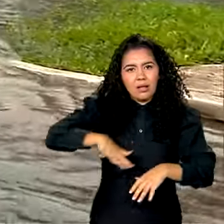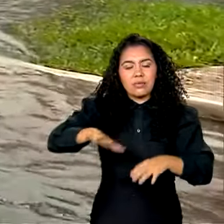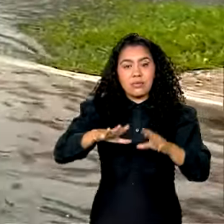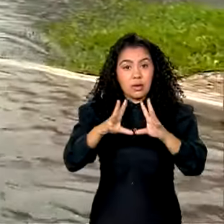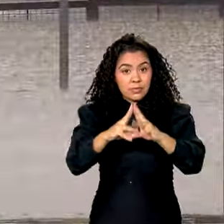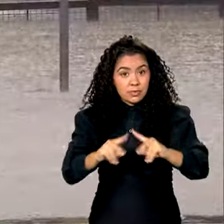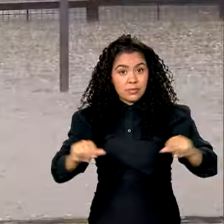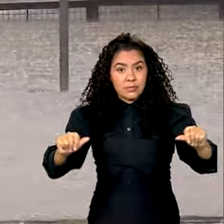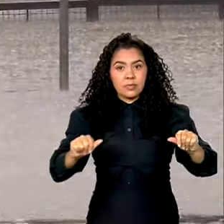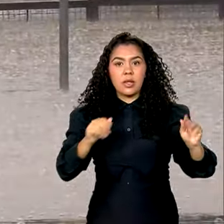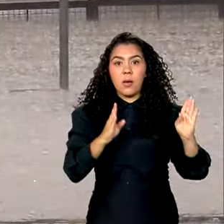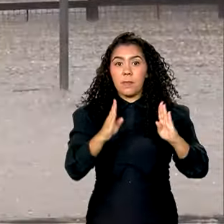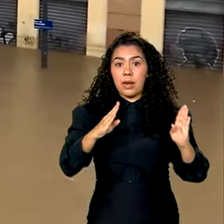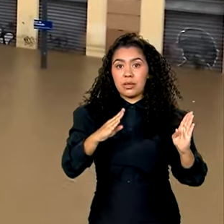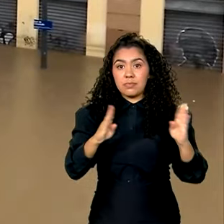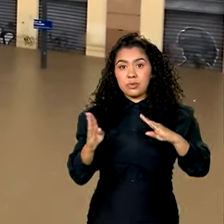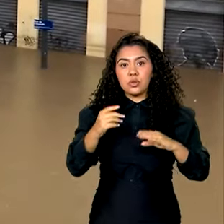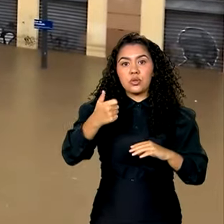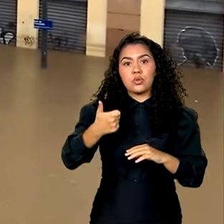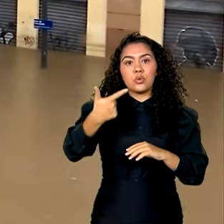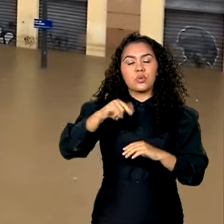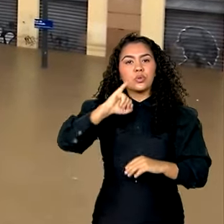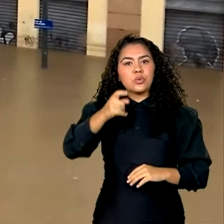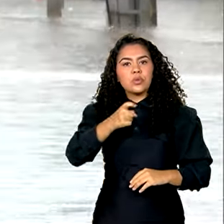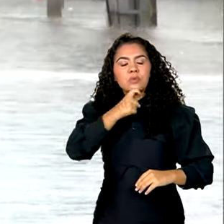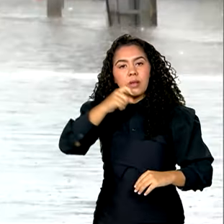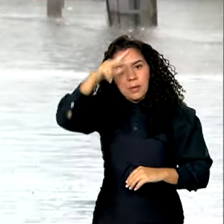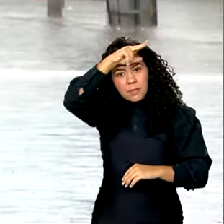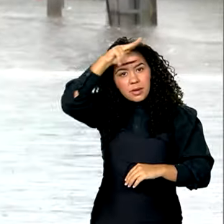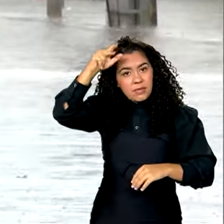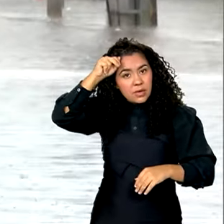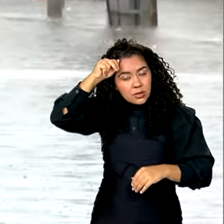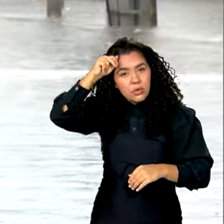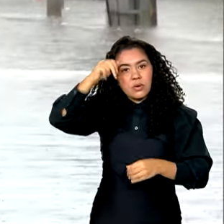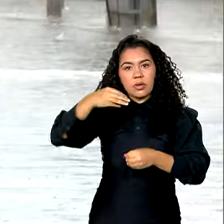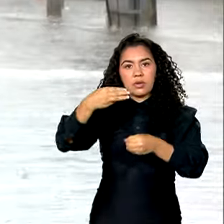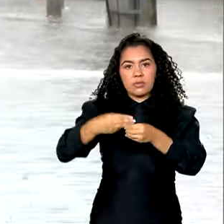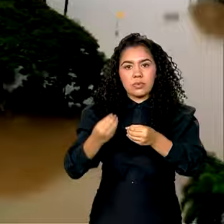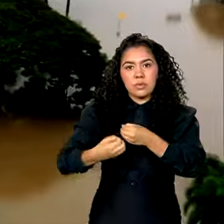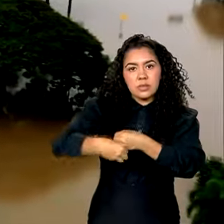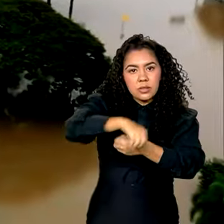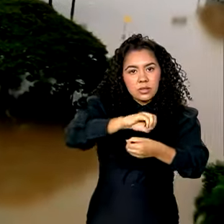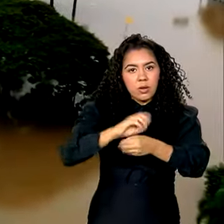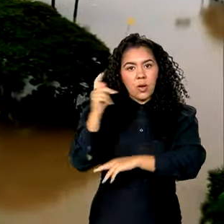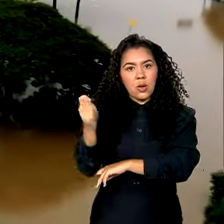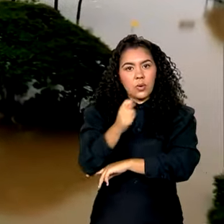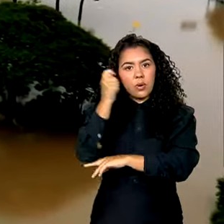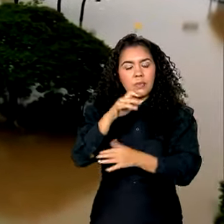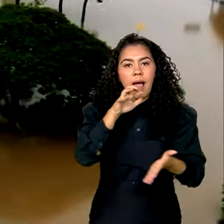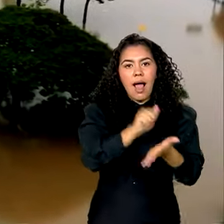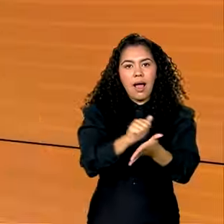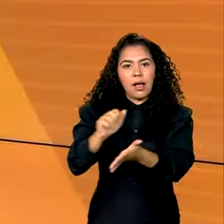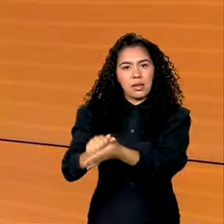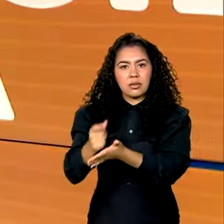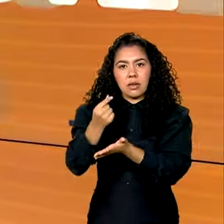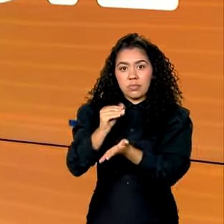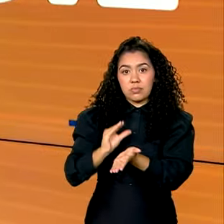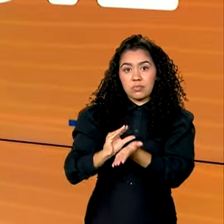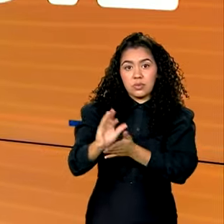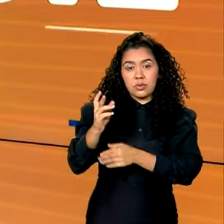Prorrogado para 12 de julho, prazo para prefeituras gaúchas cadastrarem novas famílias no auxílio reconstrução.